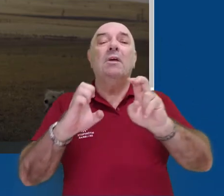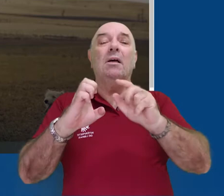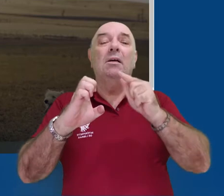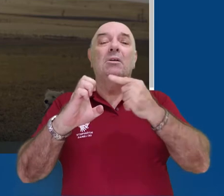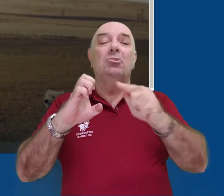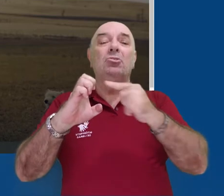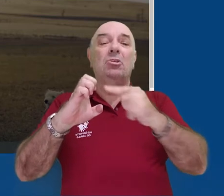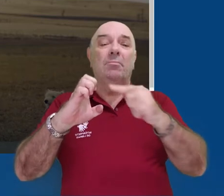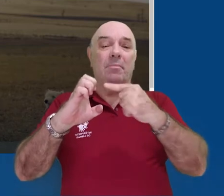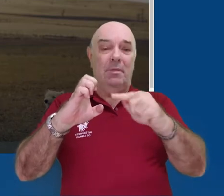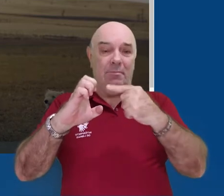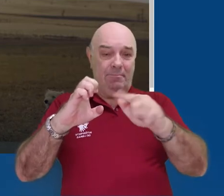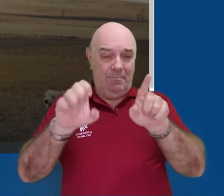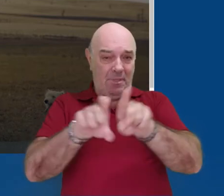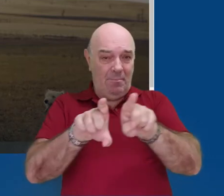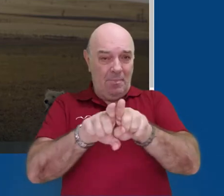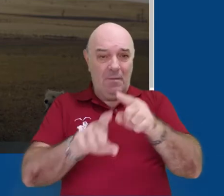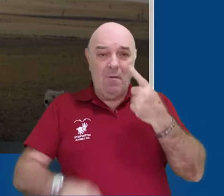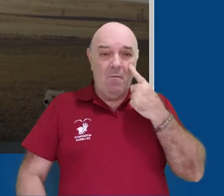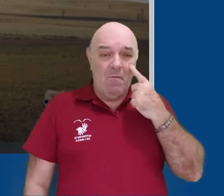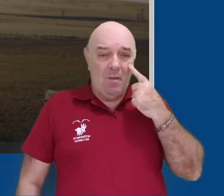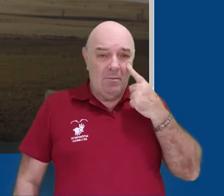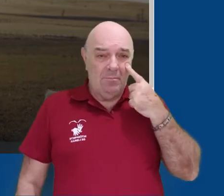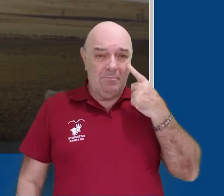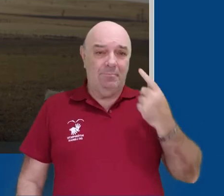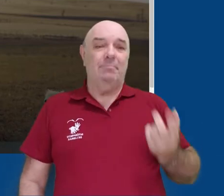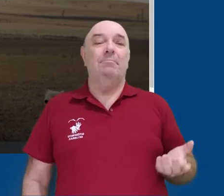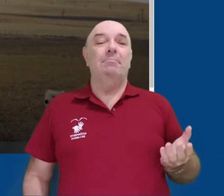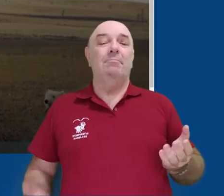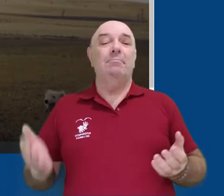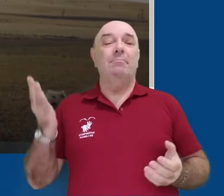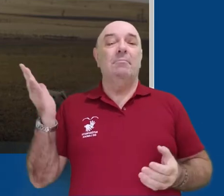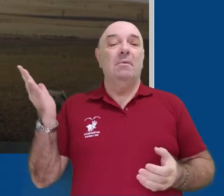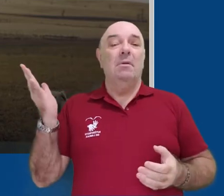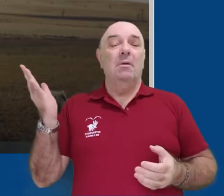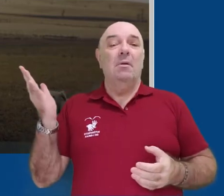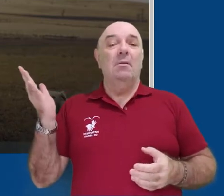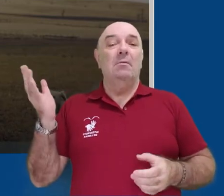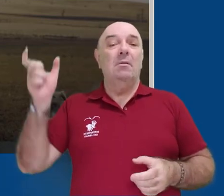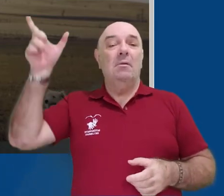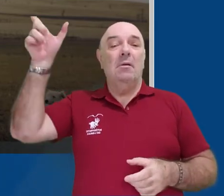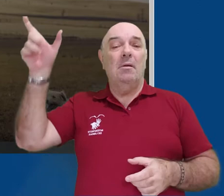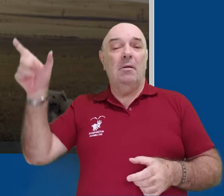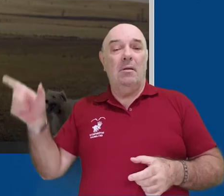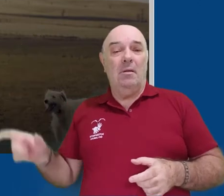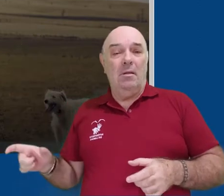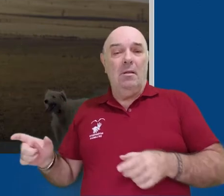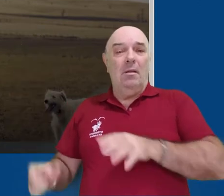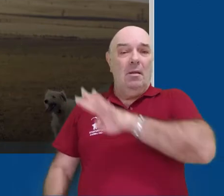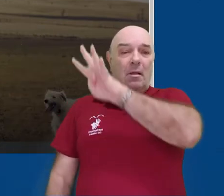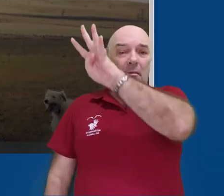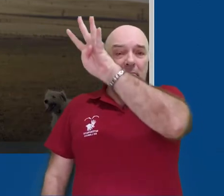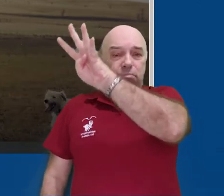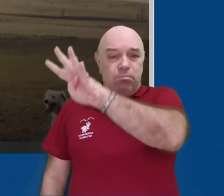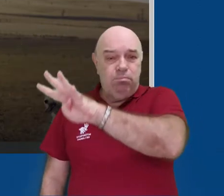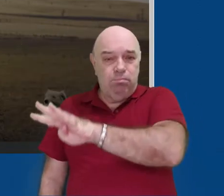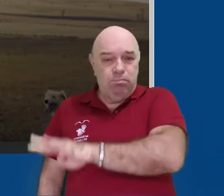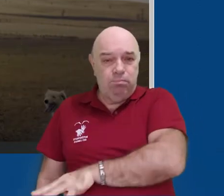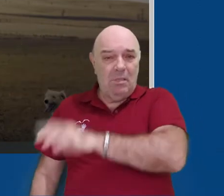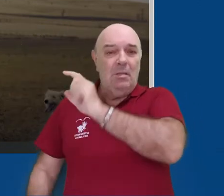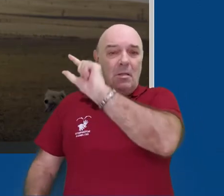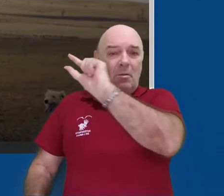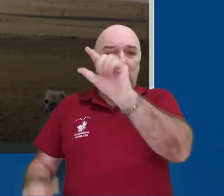inicial do Hangouts, no menu do lado esquerdo da tela, temos a lista de contatos com quem já trocamos mensagens.